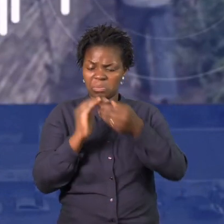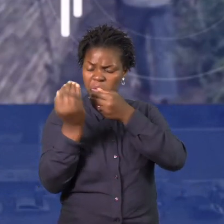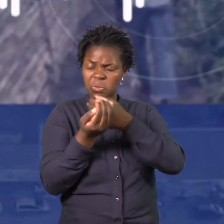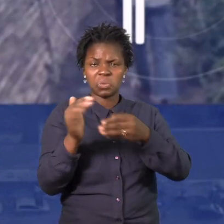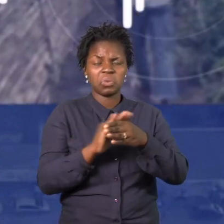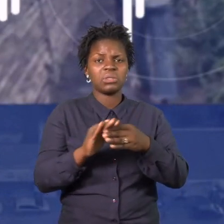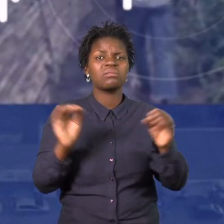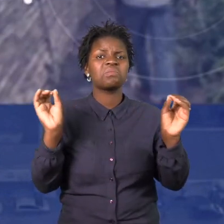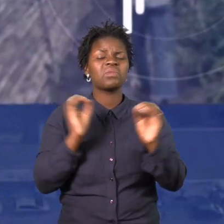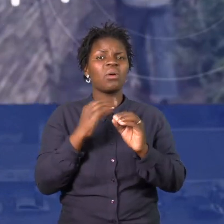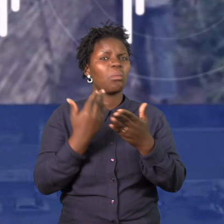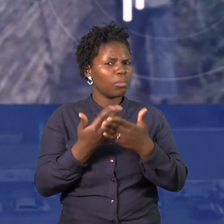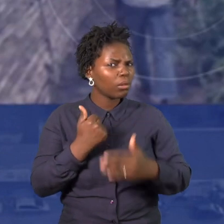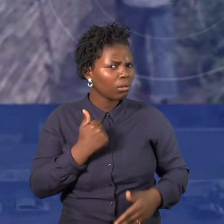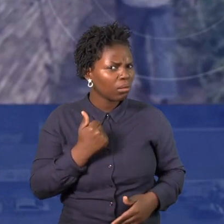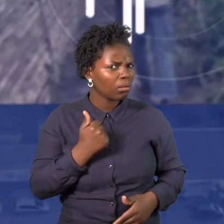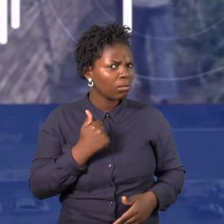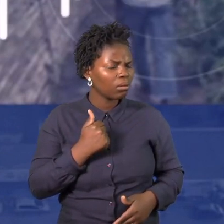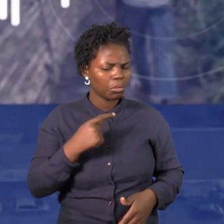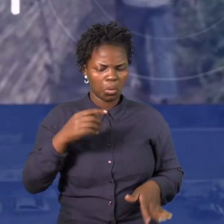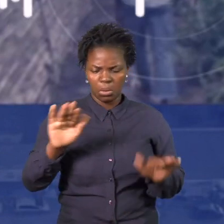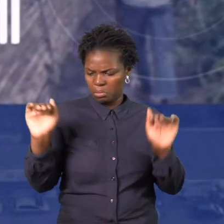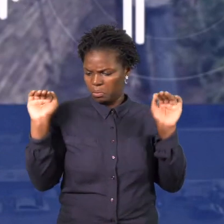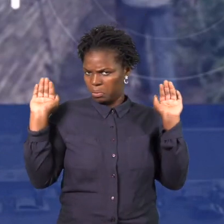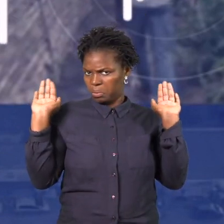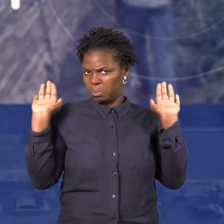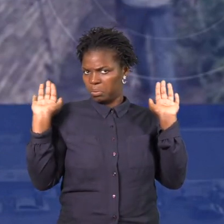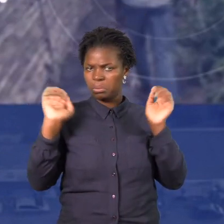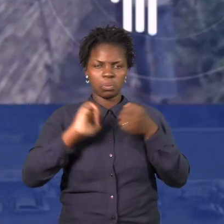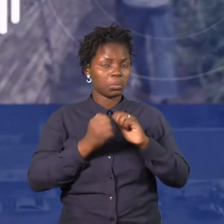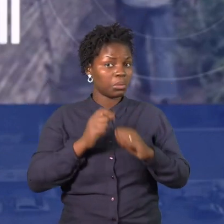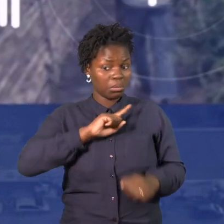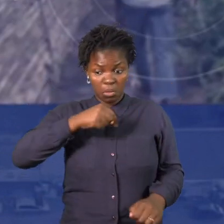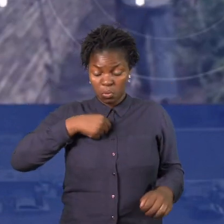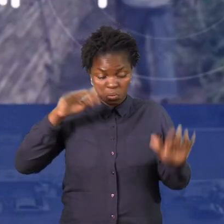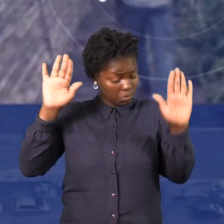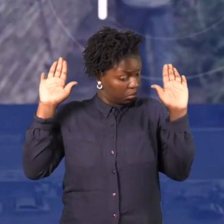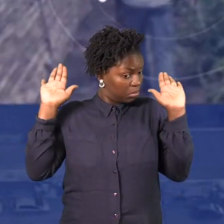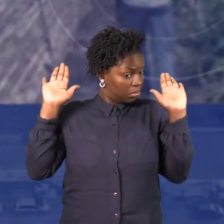conflito também mostra em algum momento que o Engenheiro Silveki é o responsável por esta obra.